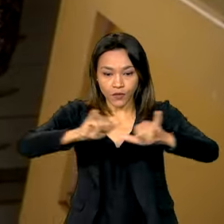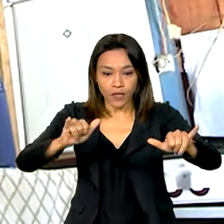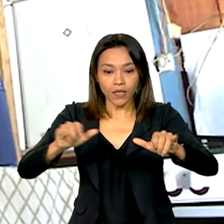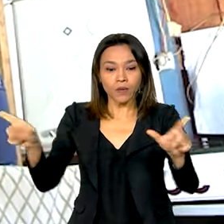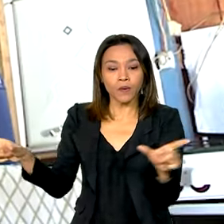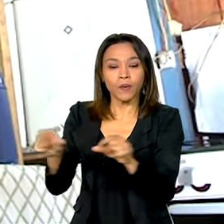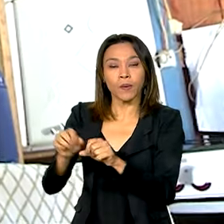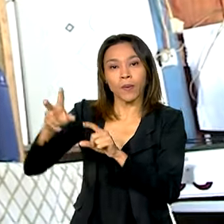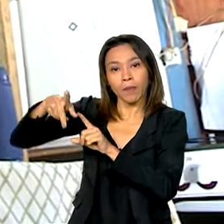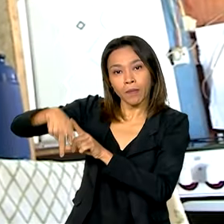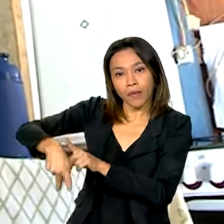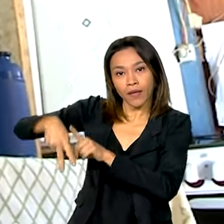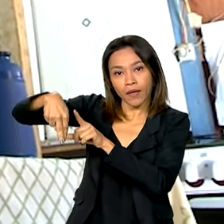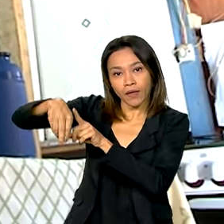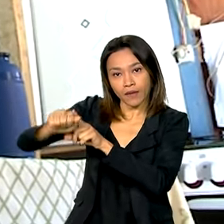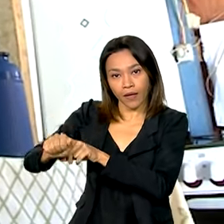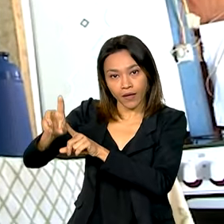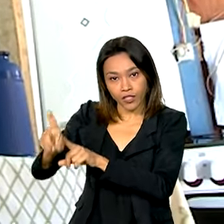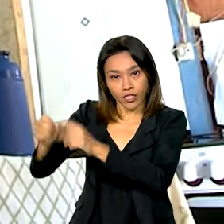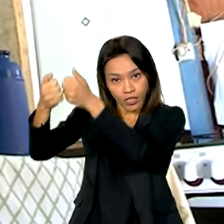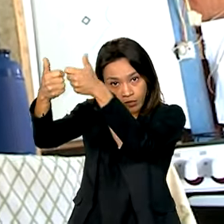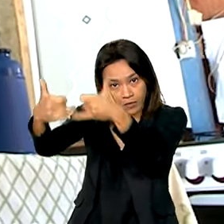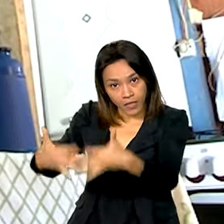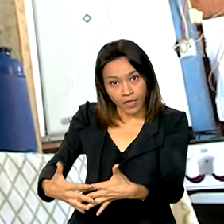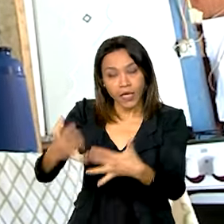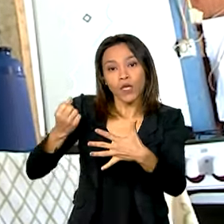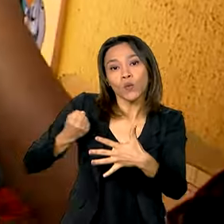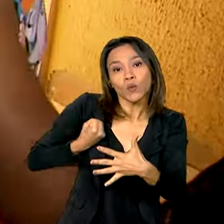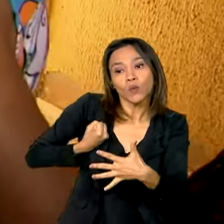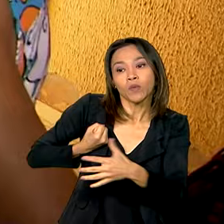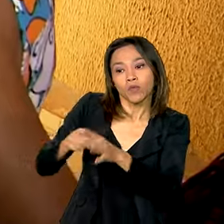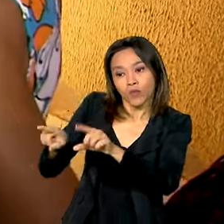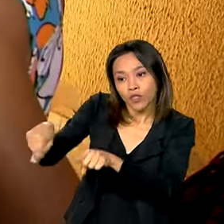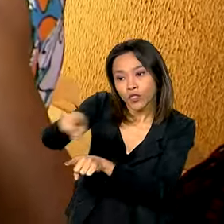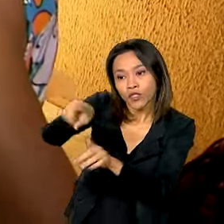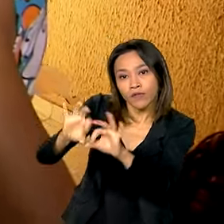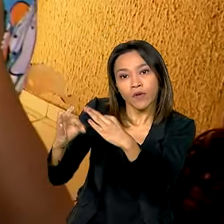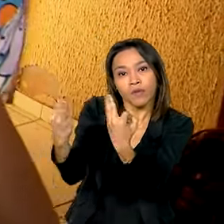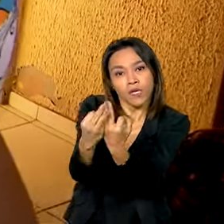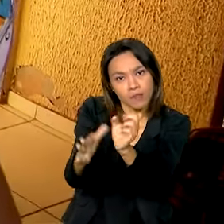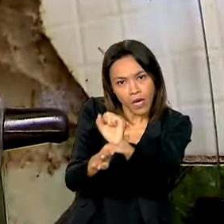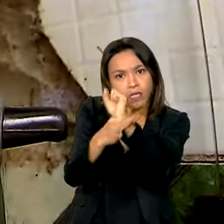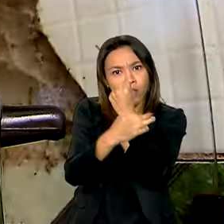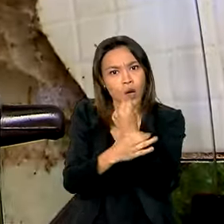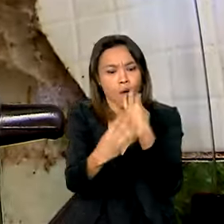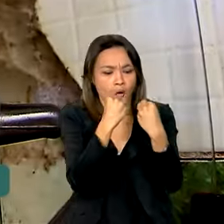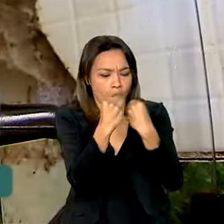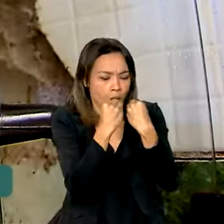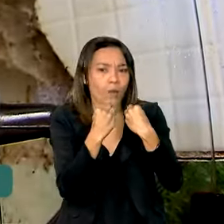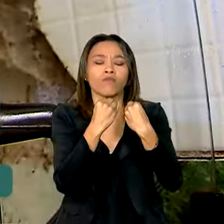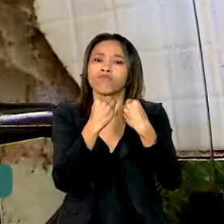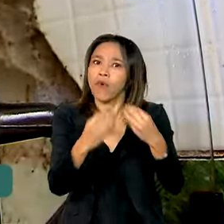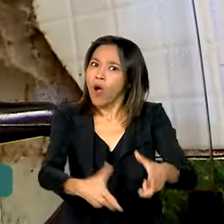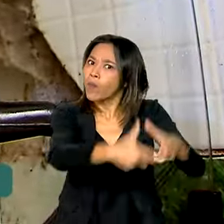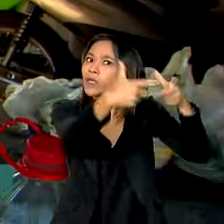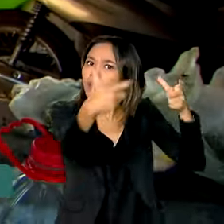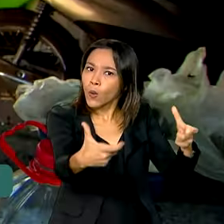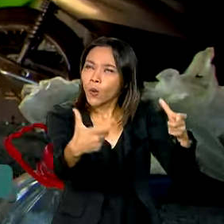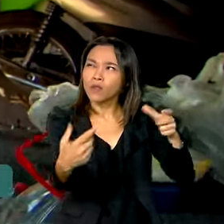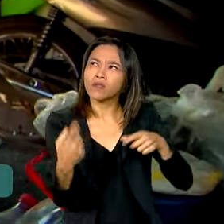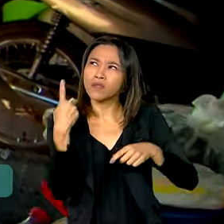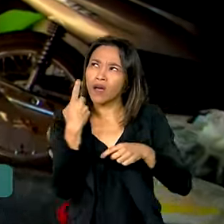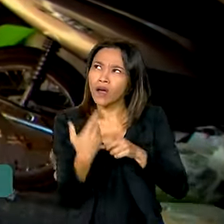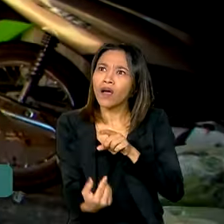PNAD, indicam que o número de famílias com a garantia de uma boa alimentação aumentou. Na pesquisa anterior,